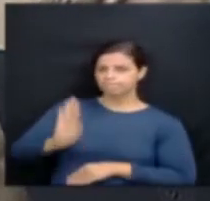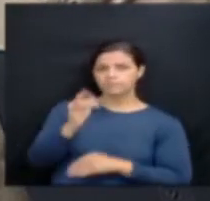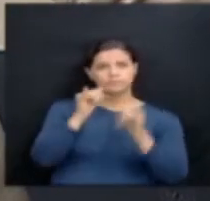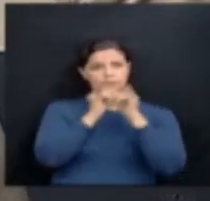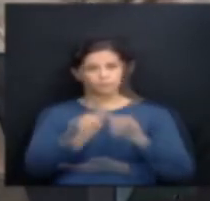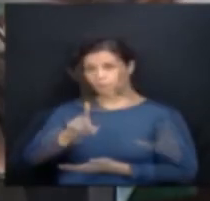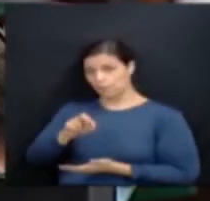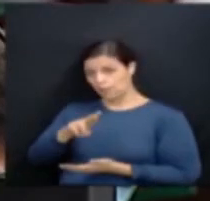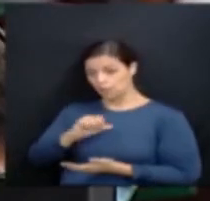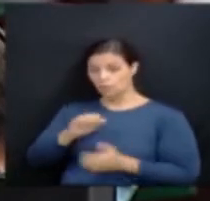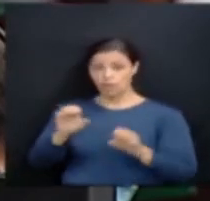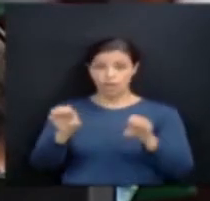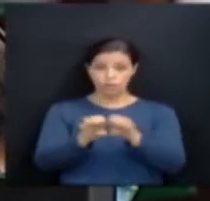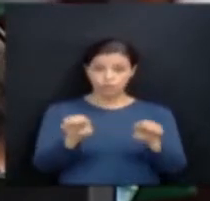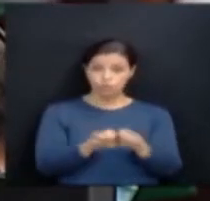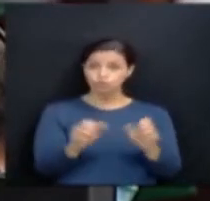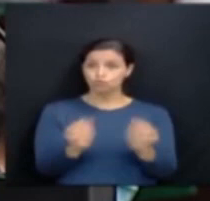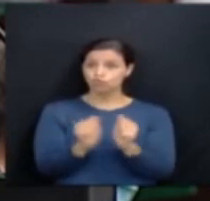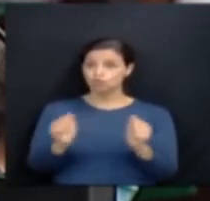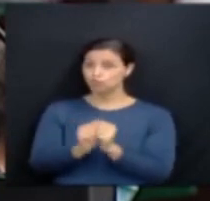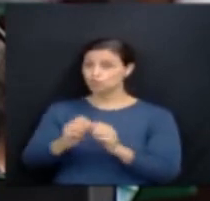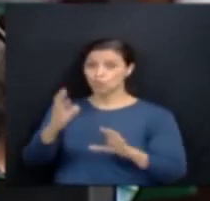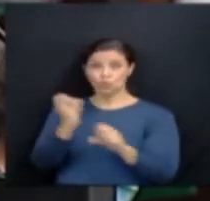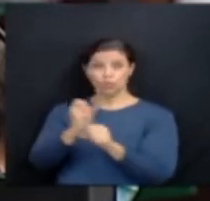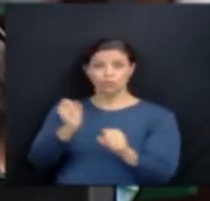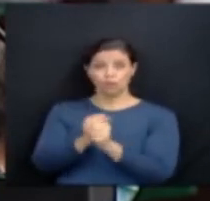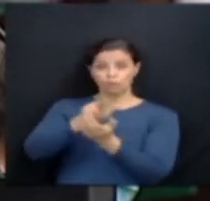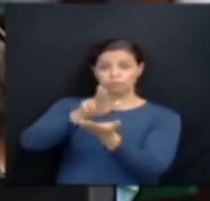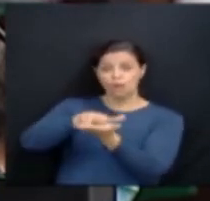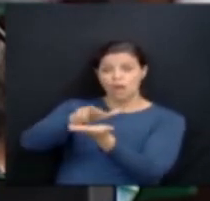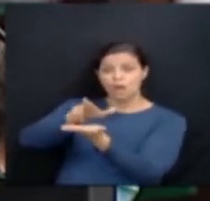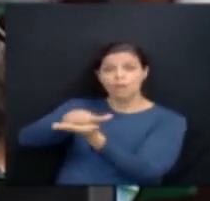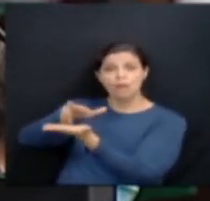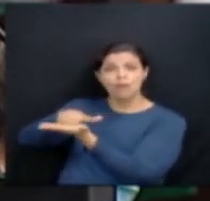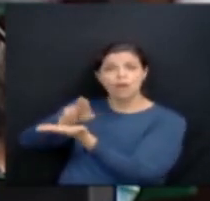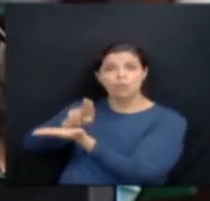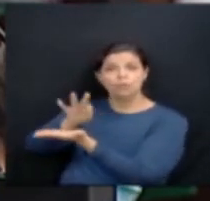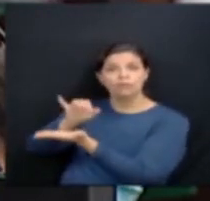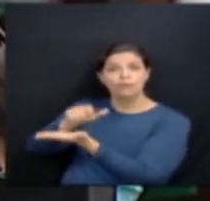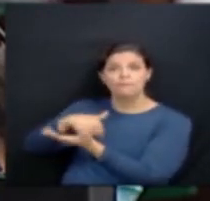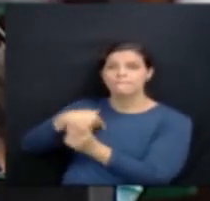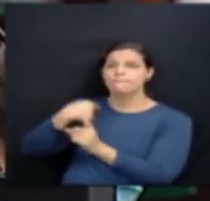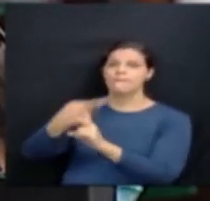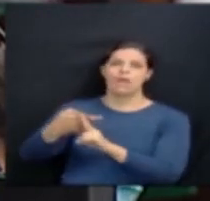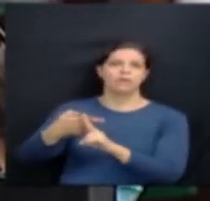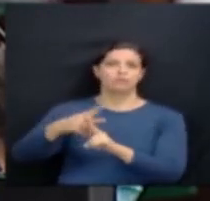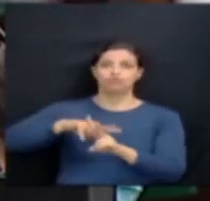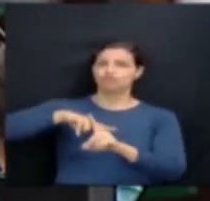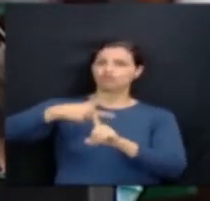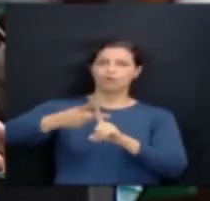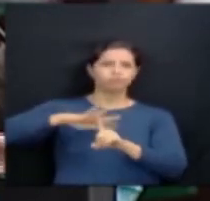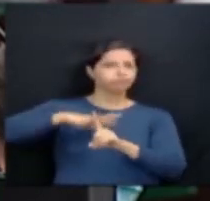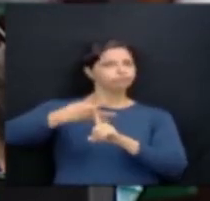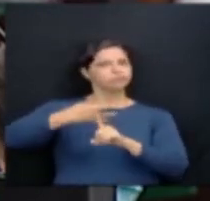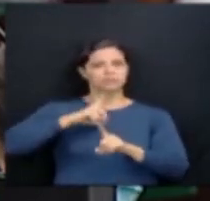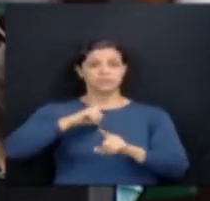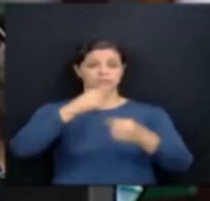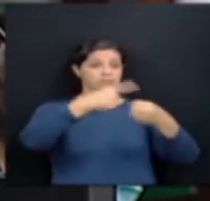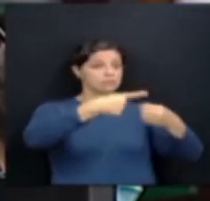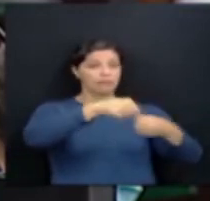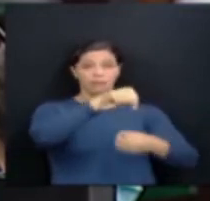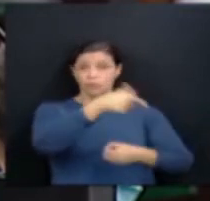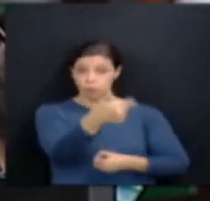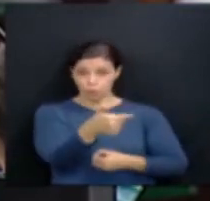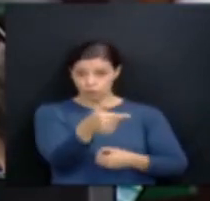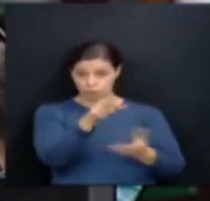esse comunicado. Mais que dobrou o número de leitos de UTI no nosso Estado. Levou leitos de UTI para as cidades que jamais